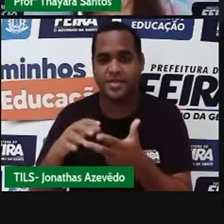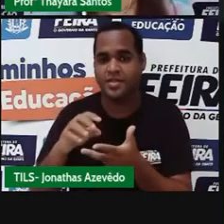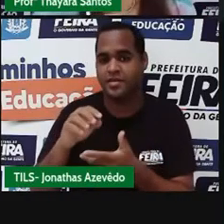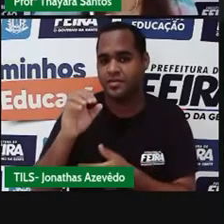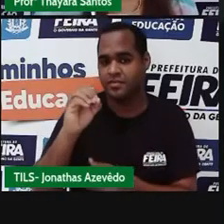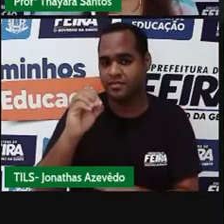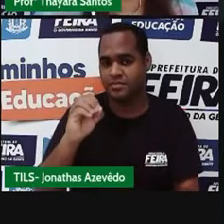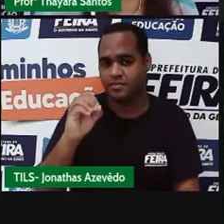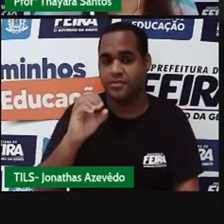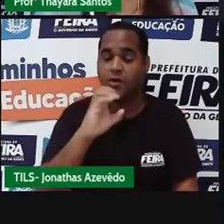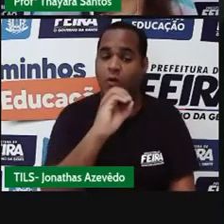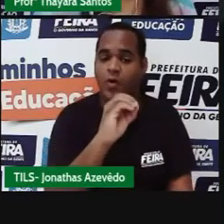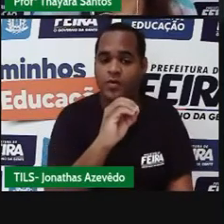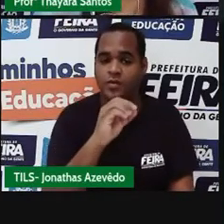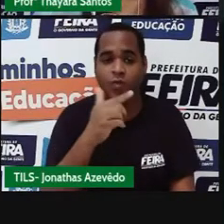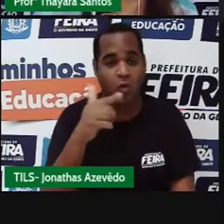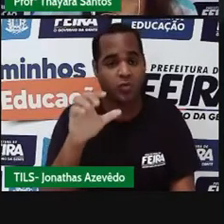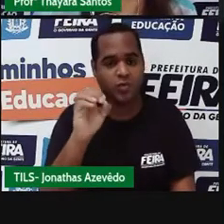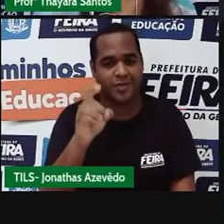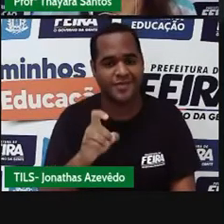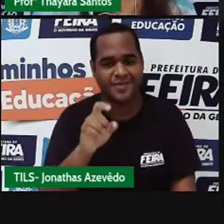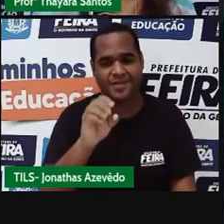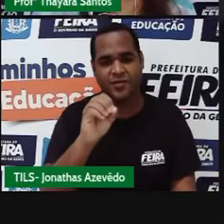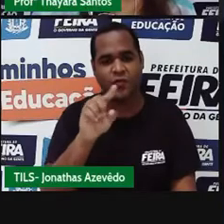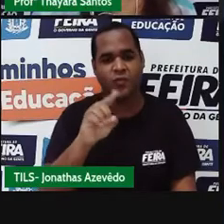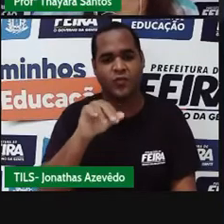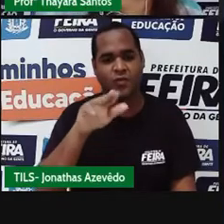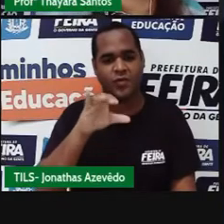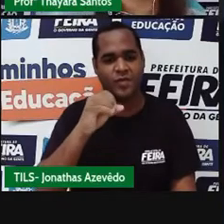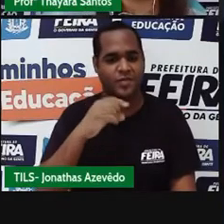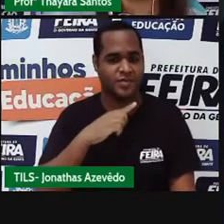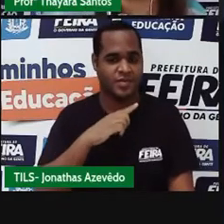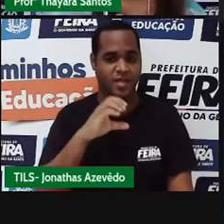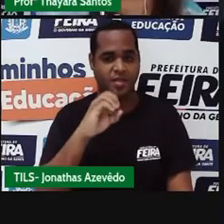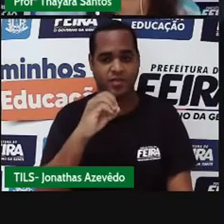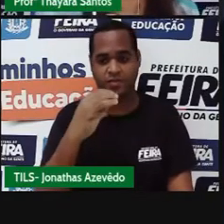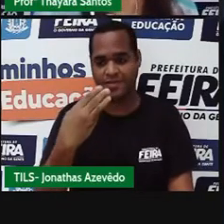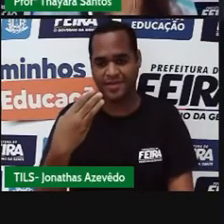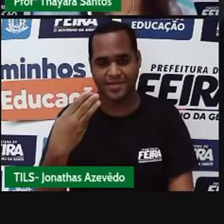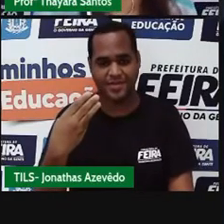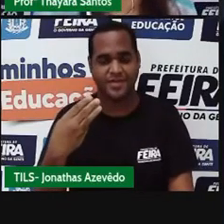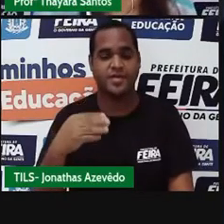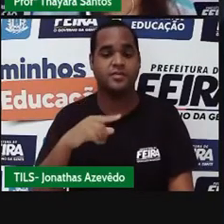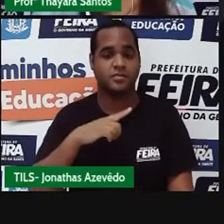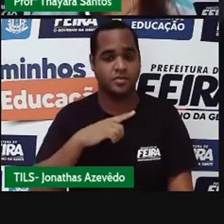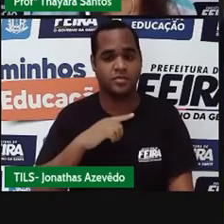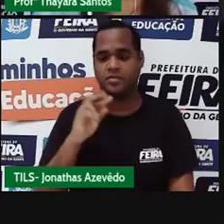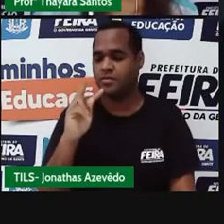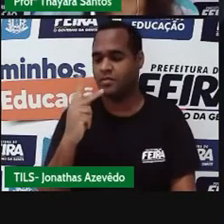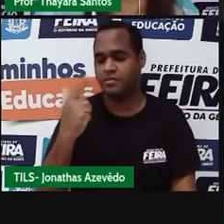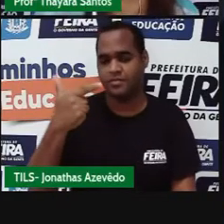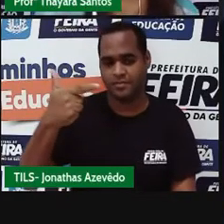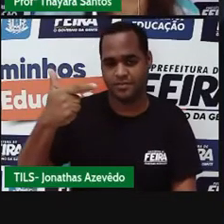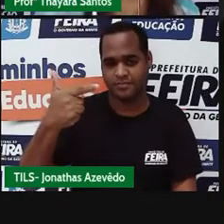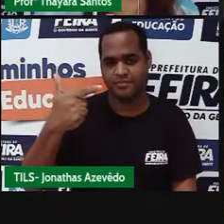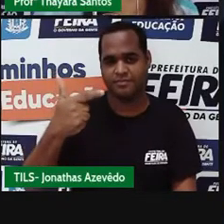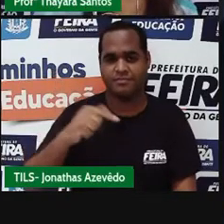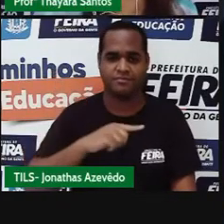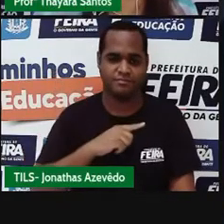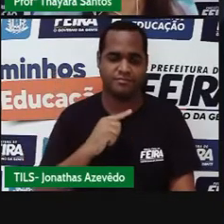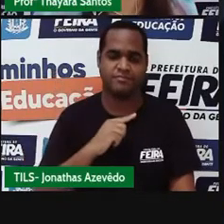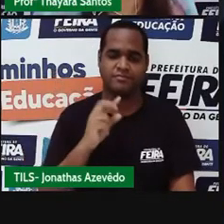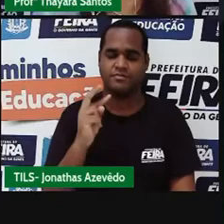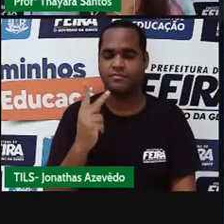ozônio, também é formado por três átomos de oxigênio. E o gás hidrogênio, são dois átomos de